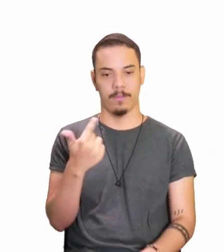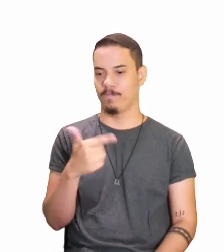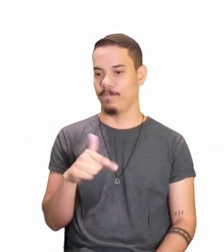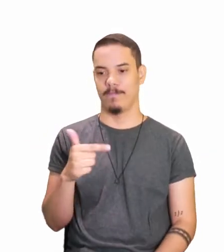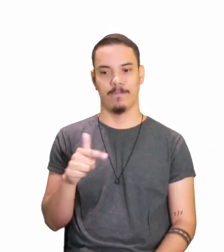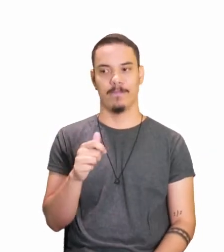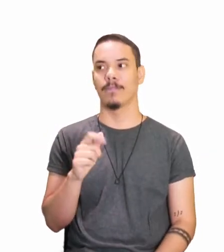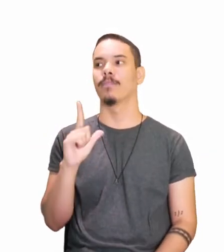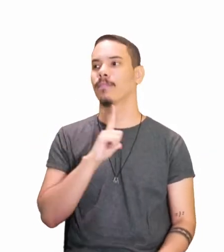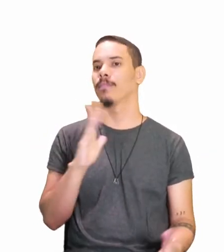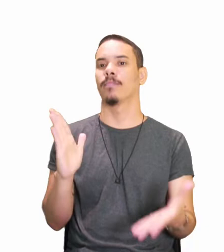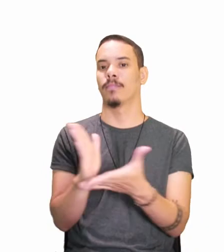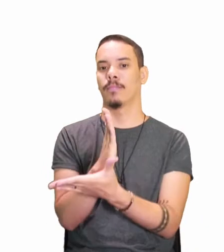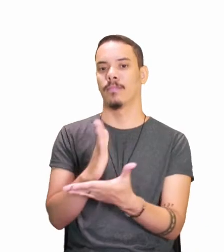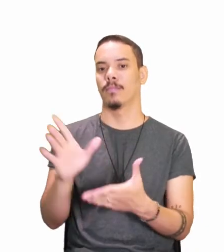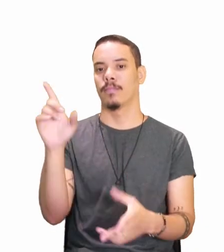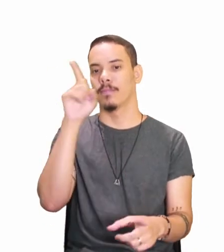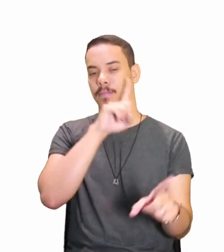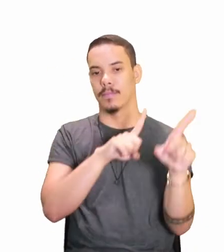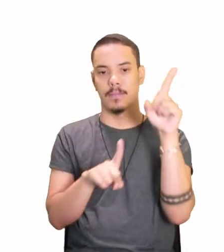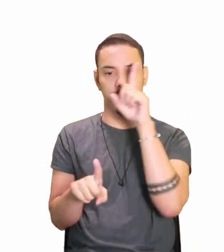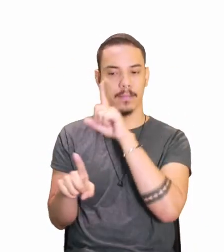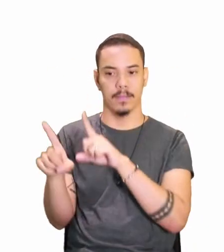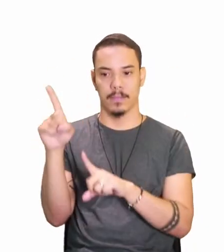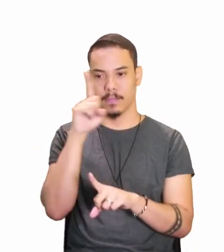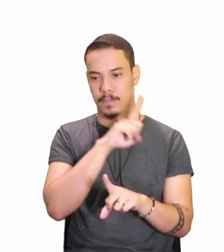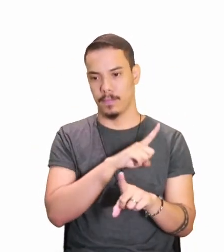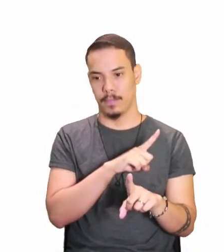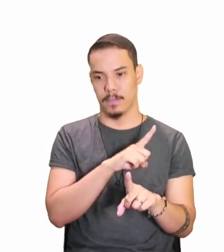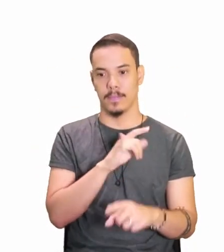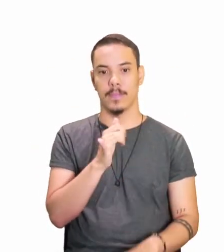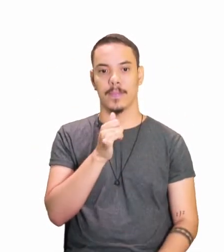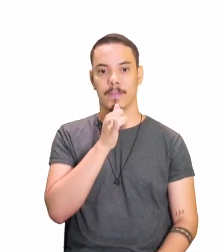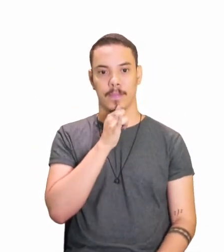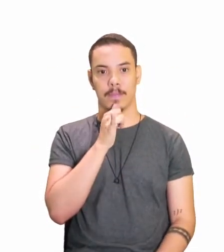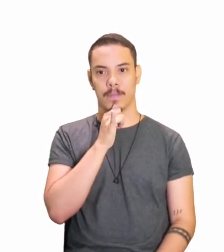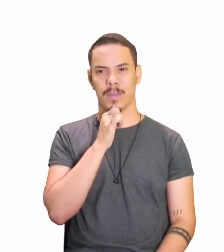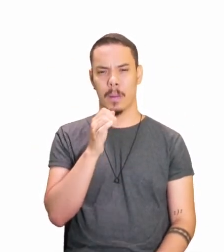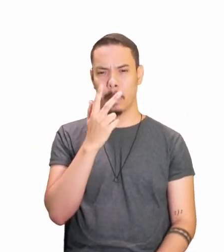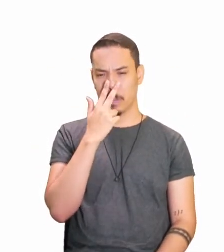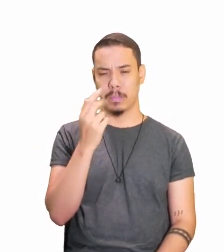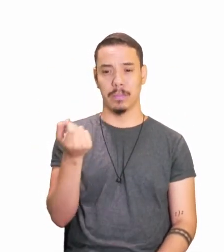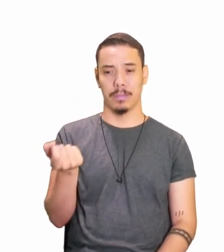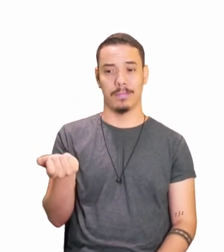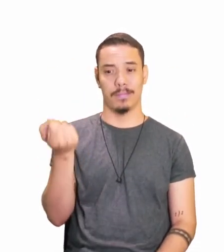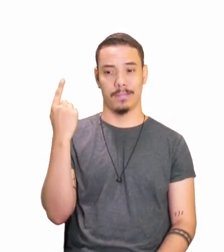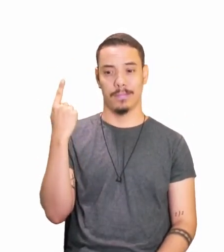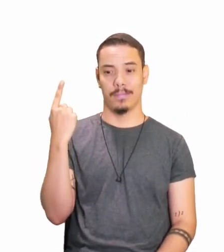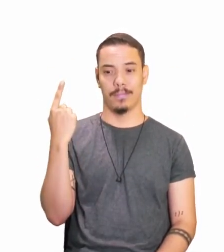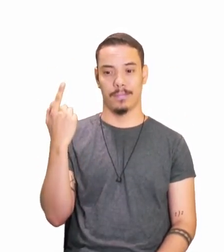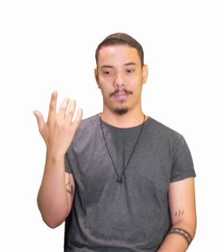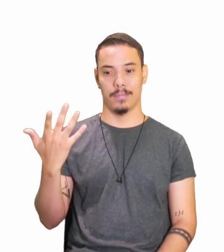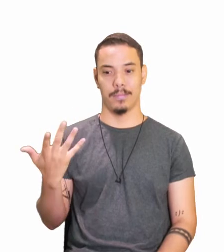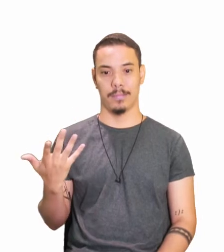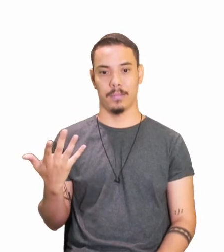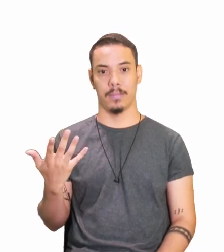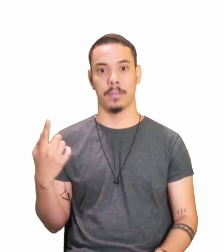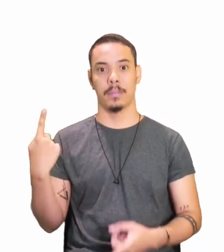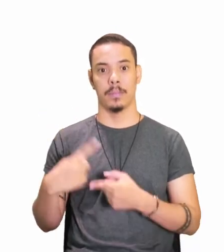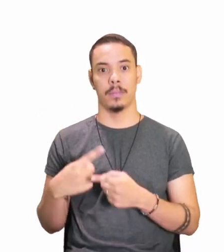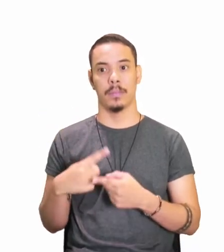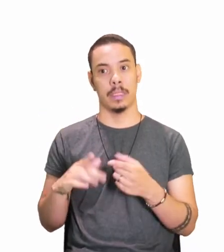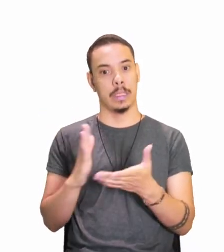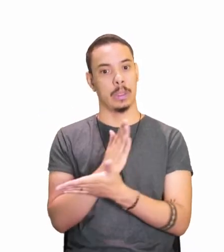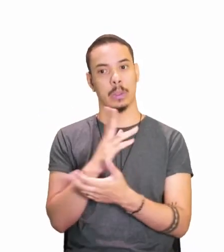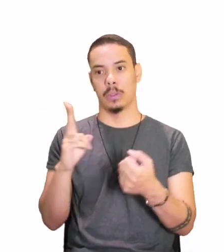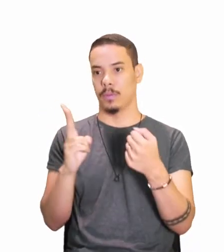vai apresentar falhas, né, no caso, fica esquisito, até se você for falar, alguns verbos